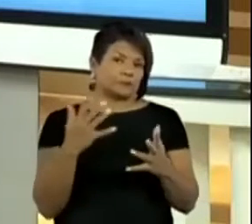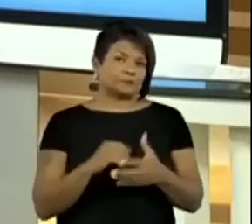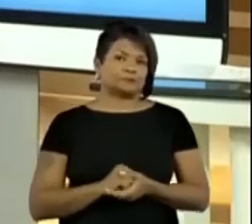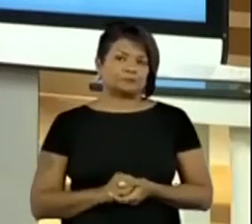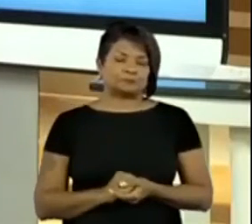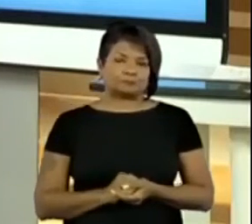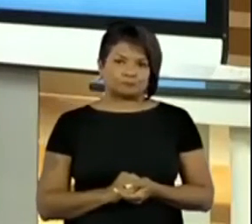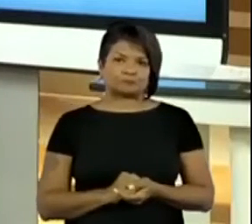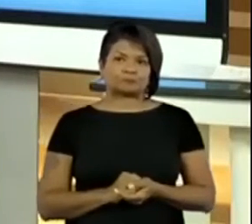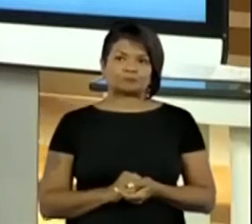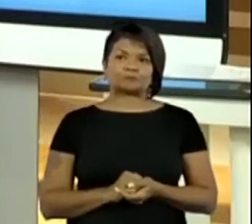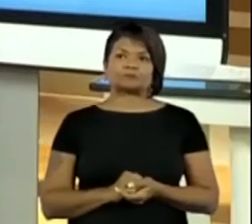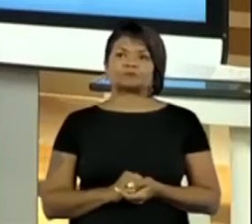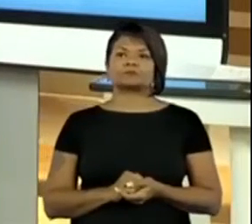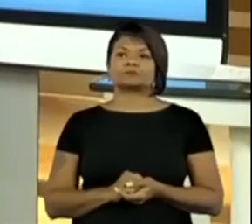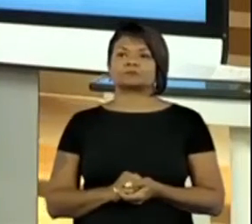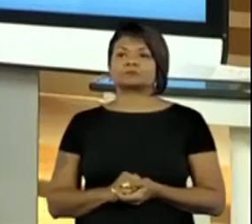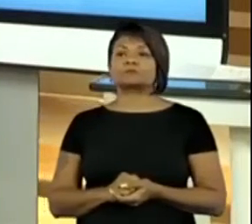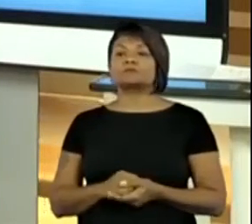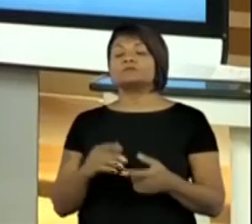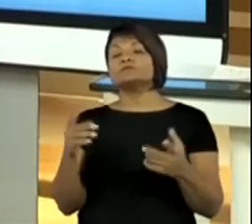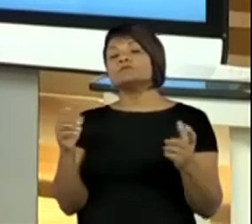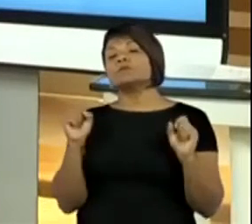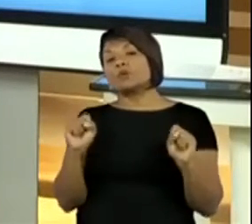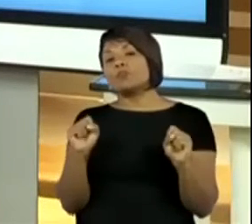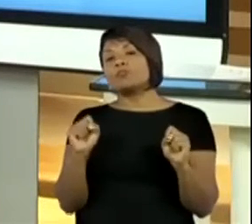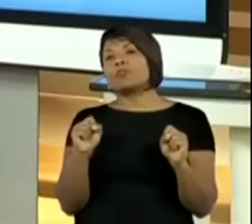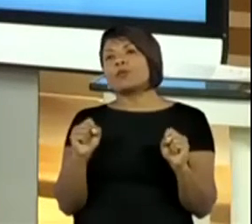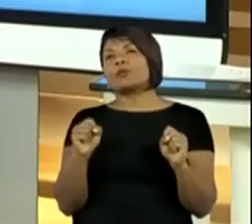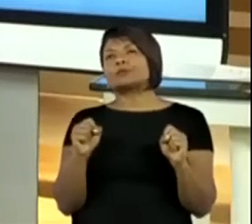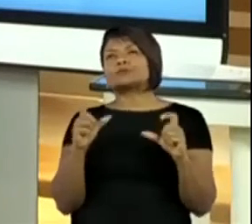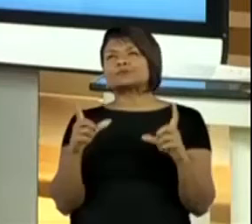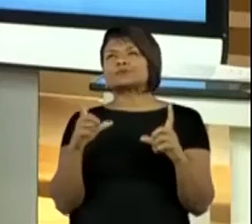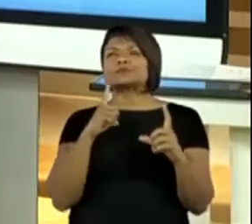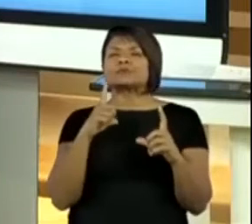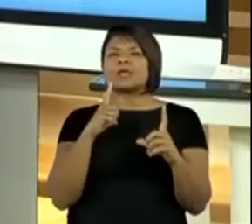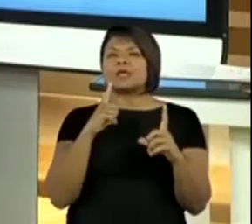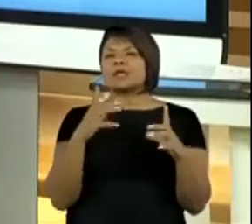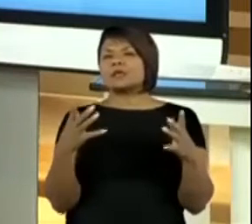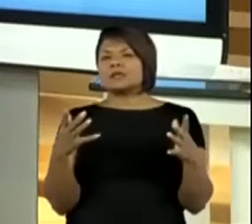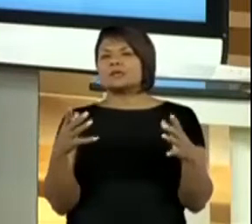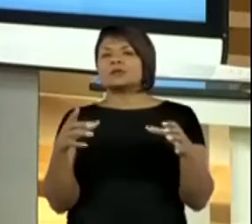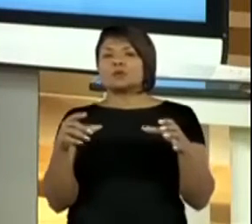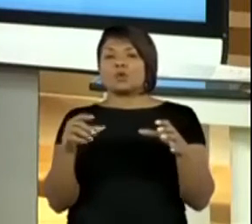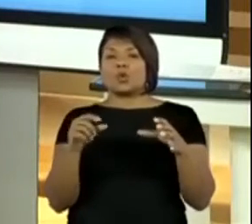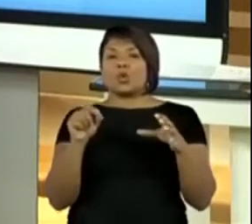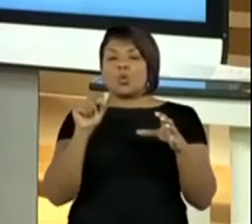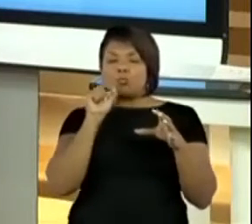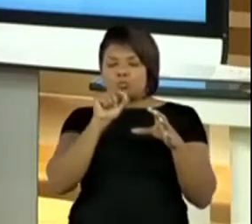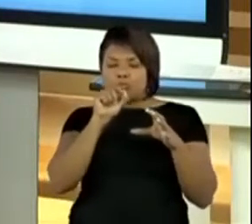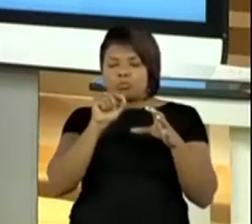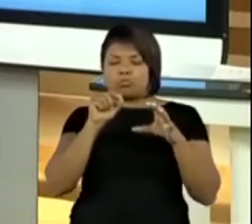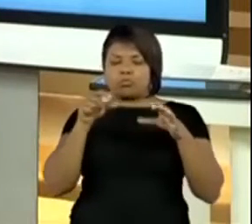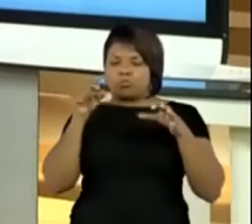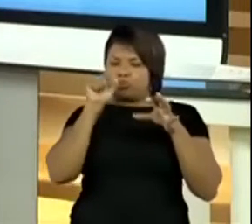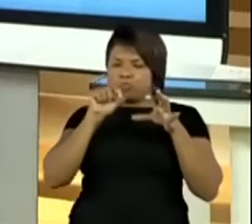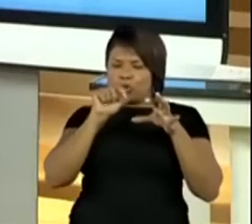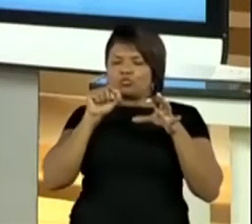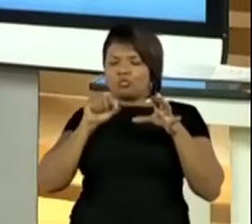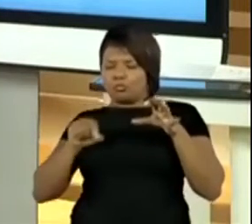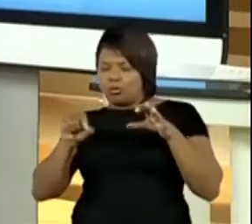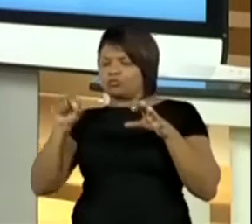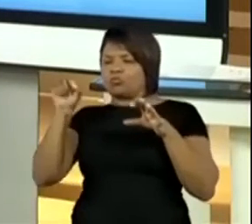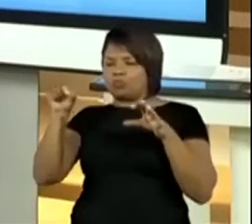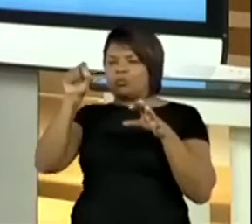Eu vou me movimentar. Eu posso ocupar os espaços onde tem o ponto, né? Onde se encontra.